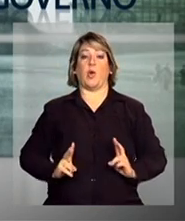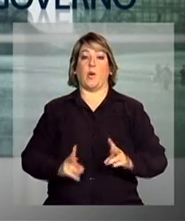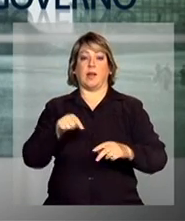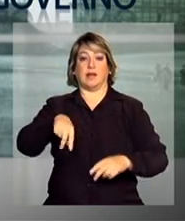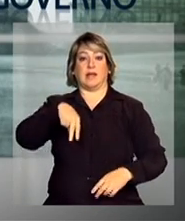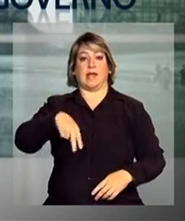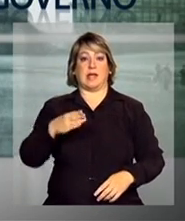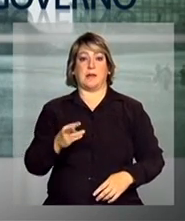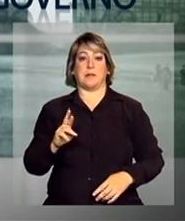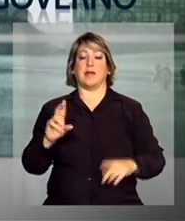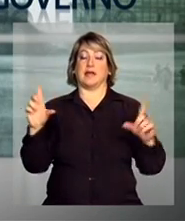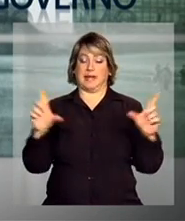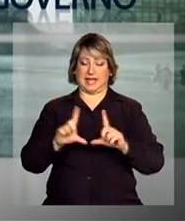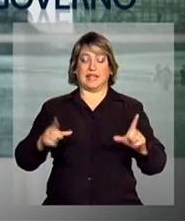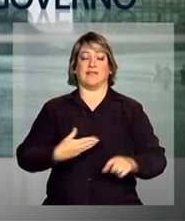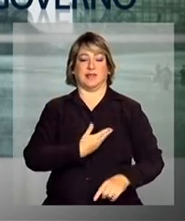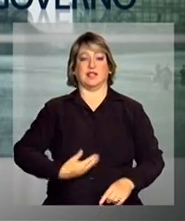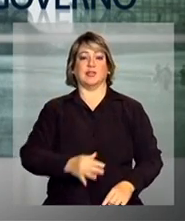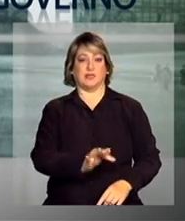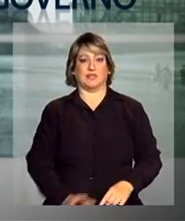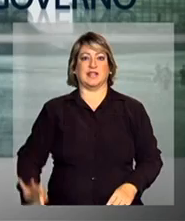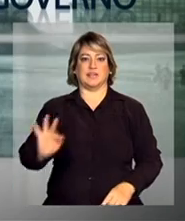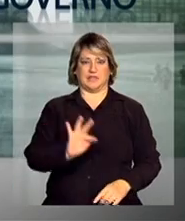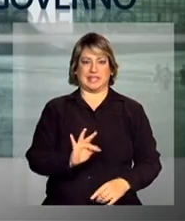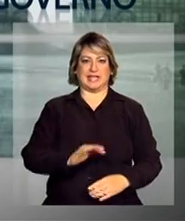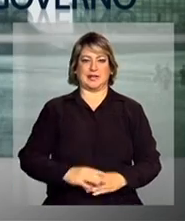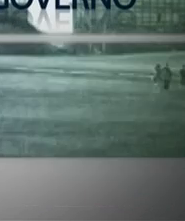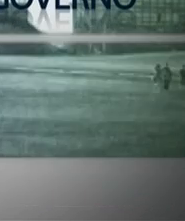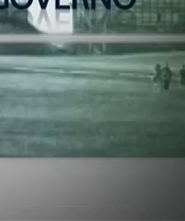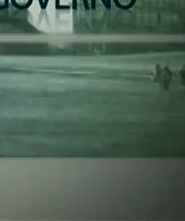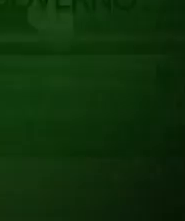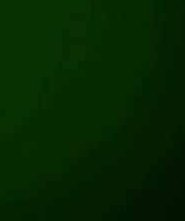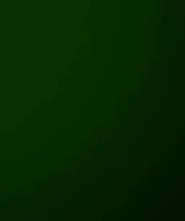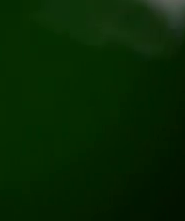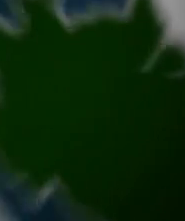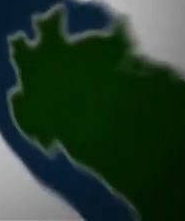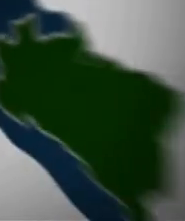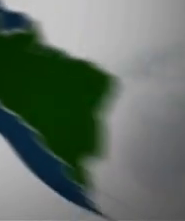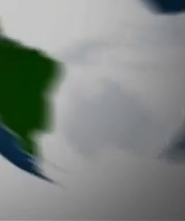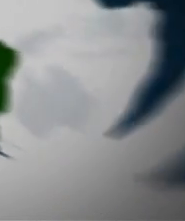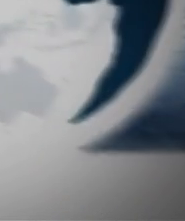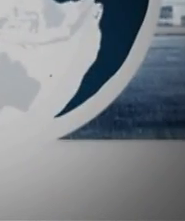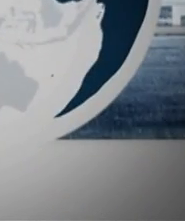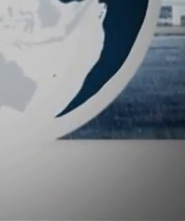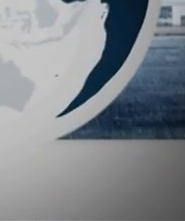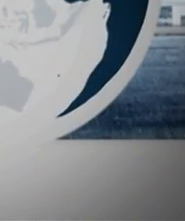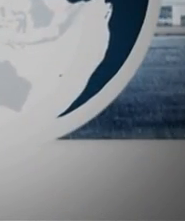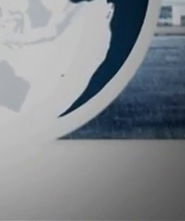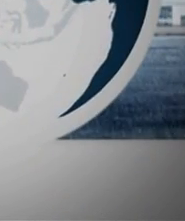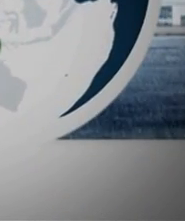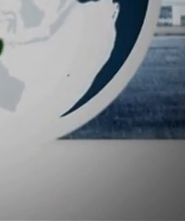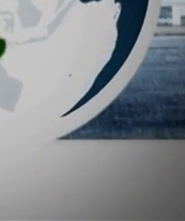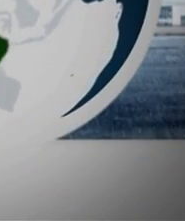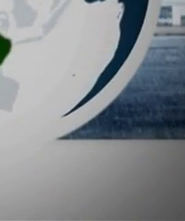Continue com a gente na NBR e a TV do Governo Federal. Governo Tchau. Tchau. Tchau.